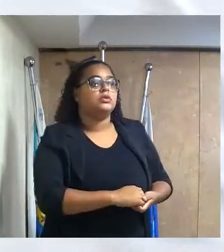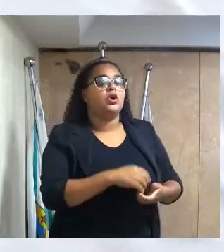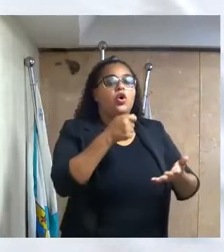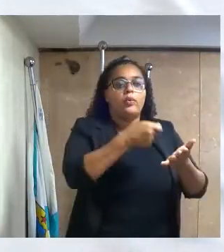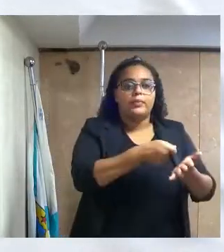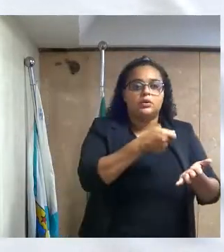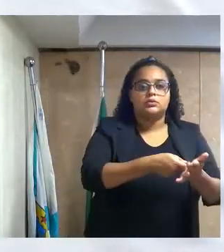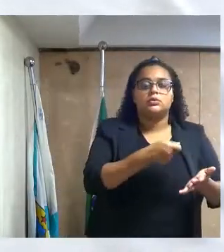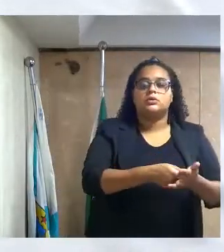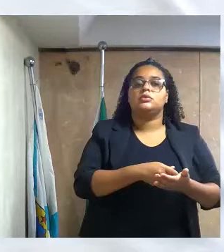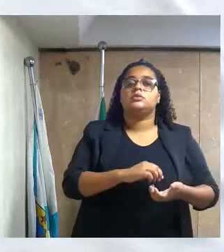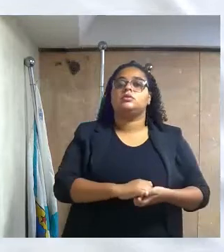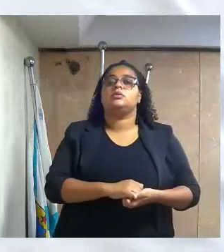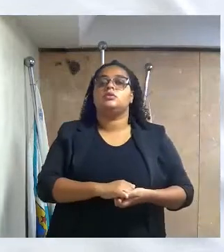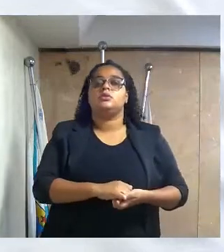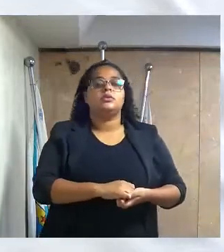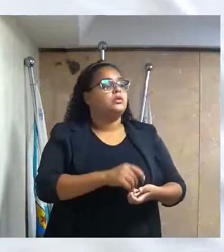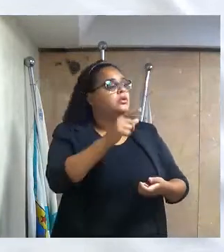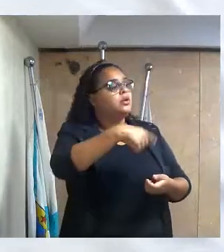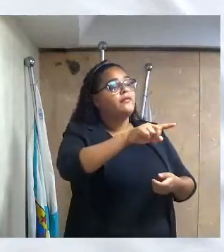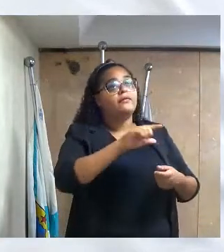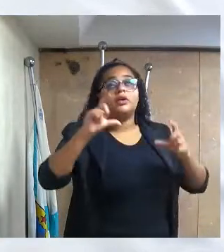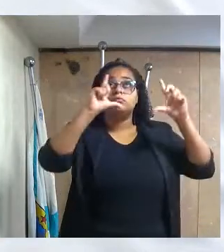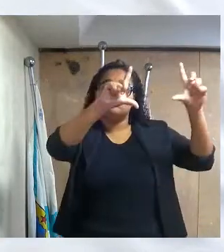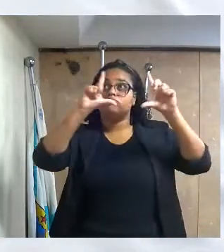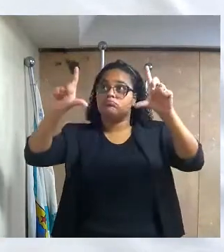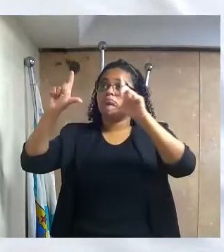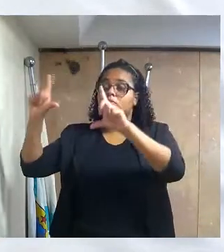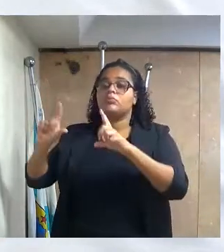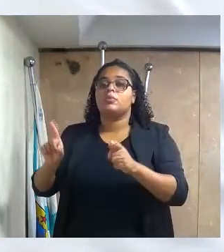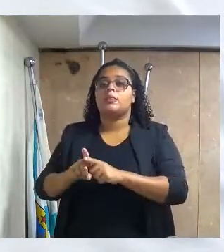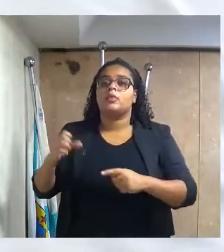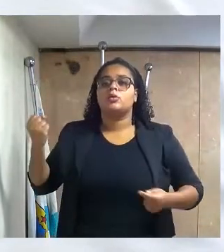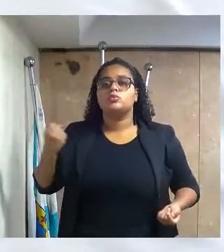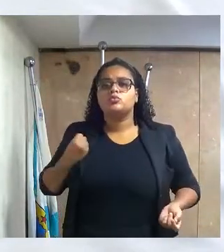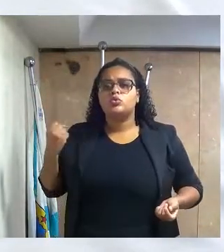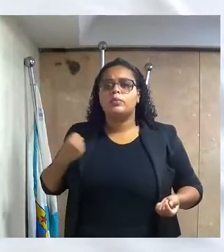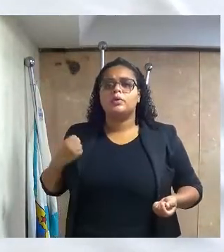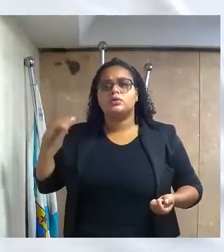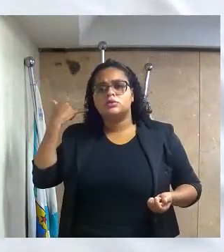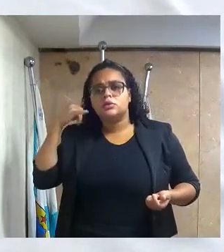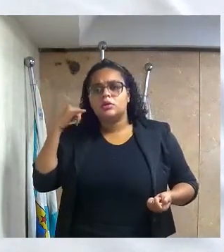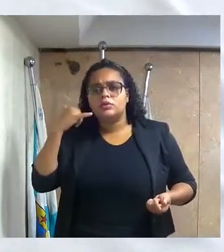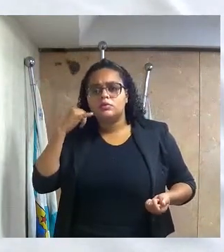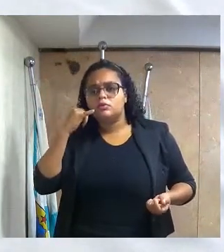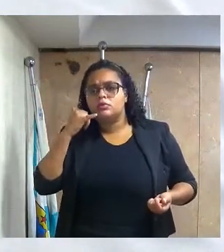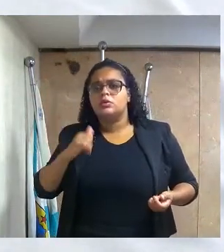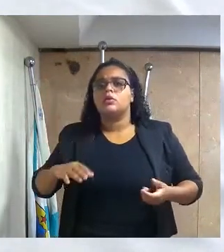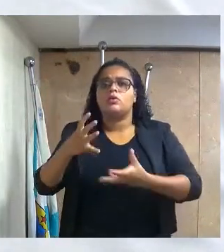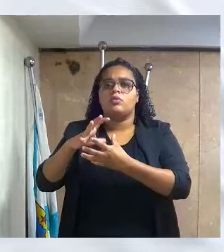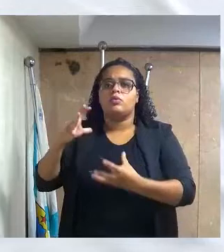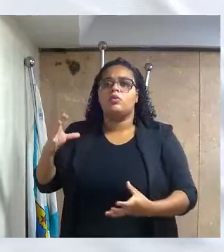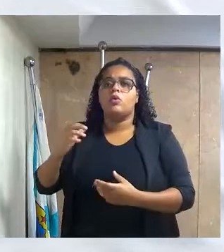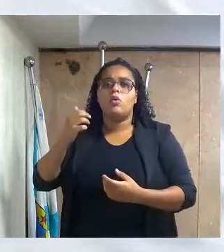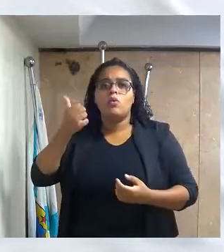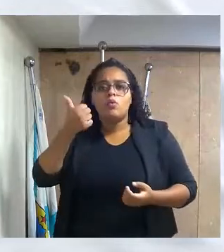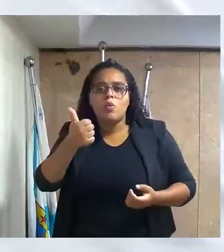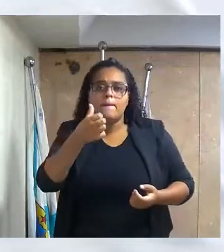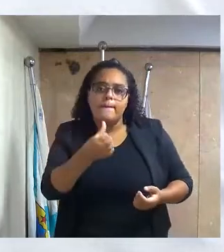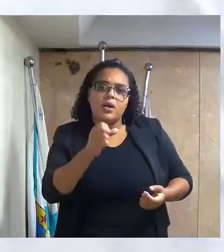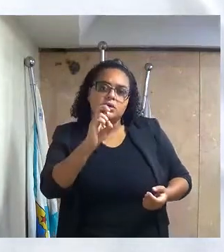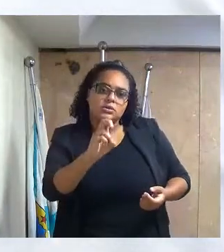obrigatoriedade de fixar cartaz, contendo o número do telefone do Disque Idoso 165,